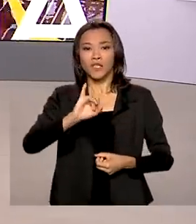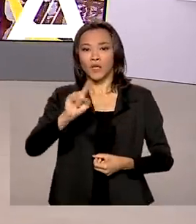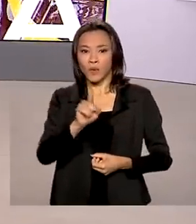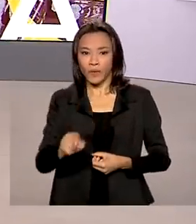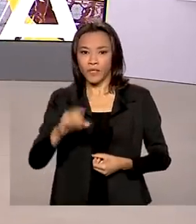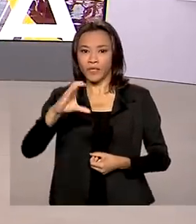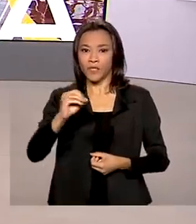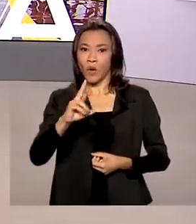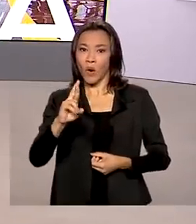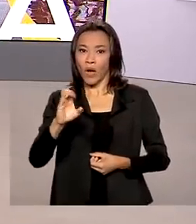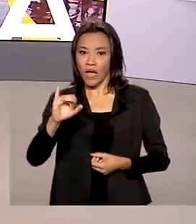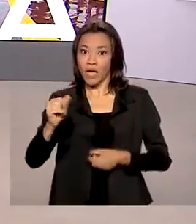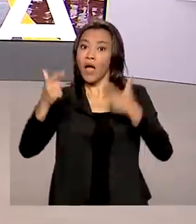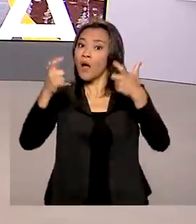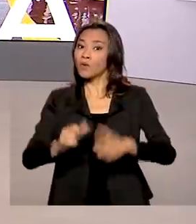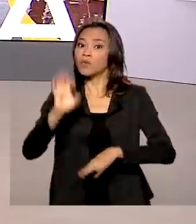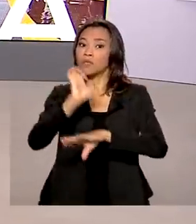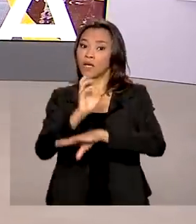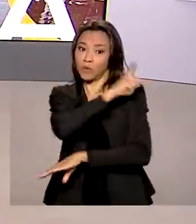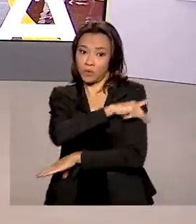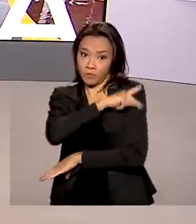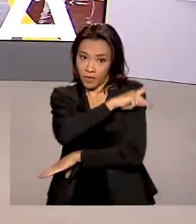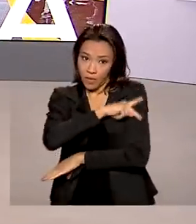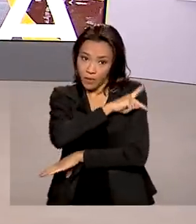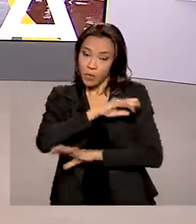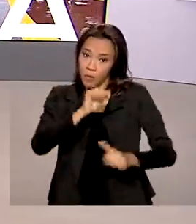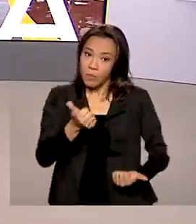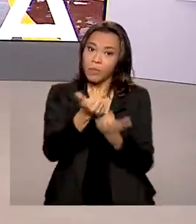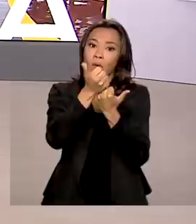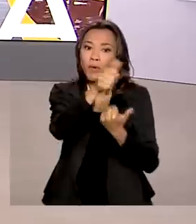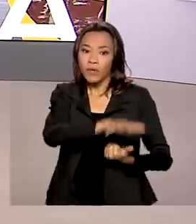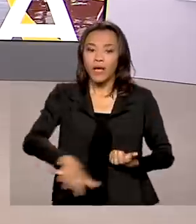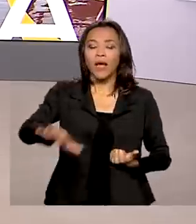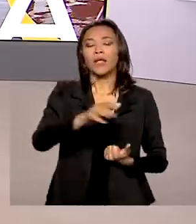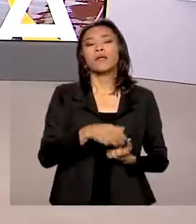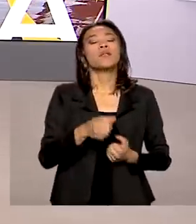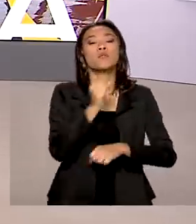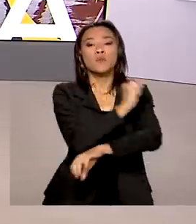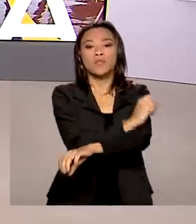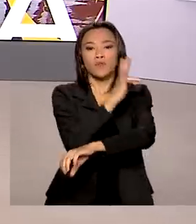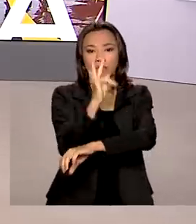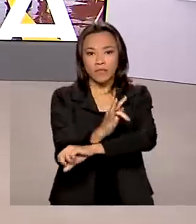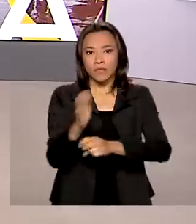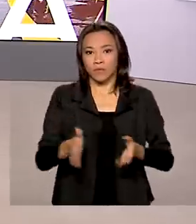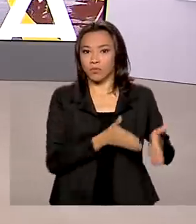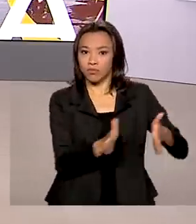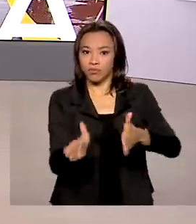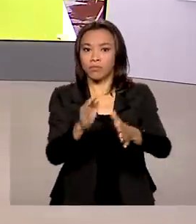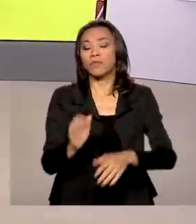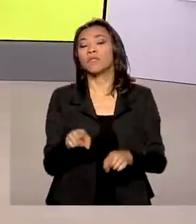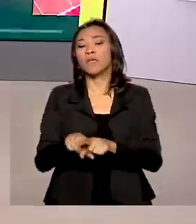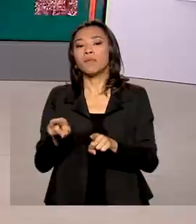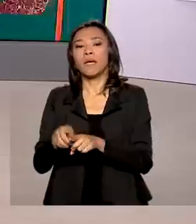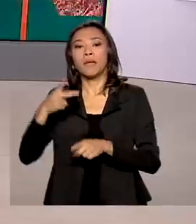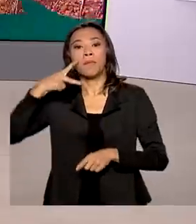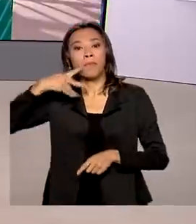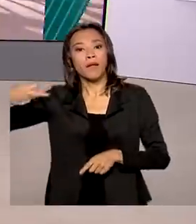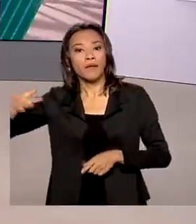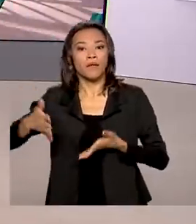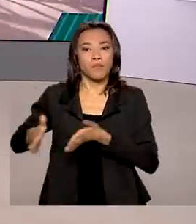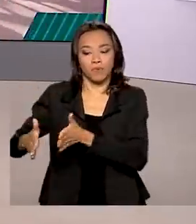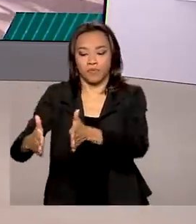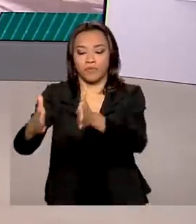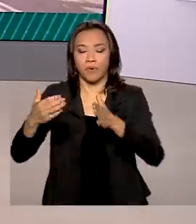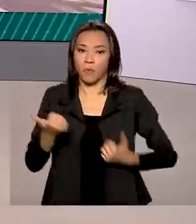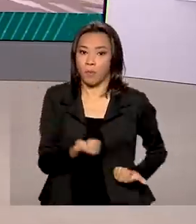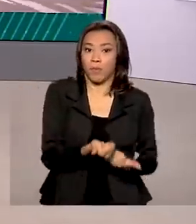estratégico para o desenvolvimento das bacias hidrográficas dos rios São Francisco e Parnaíba e também do projeto de integração do Rio São